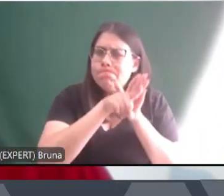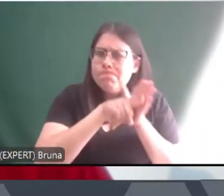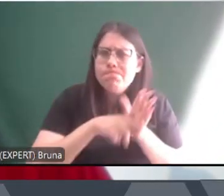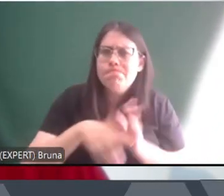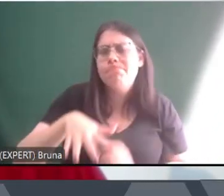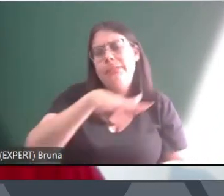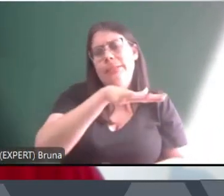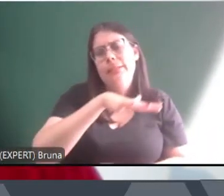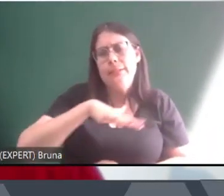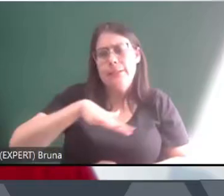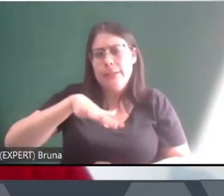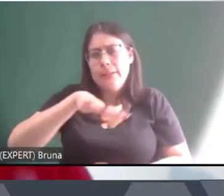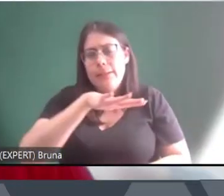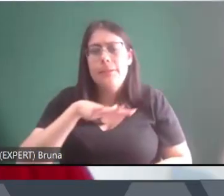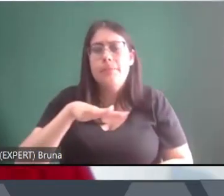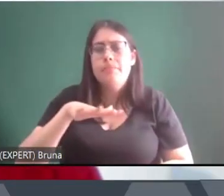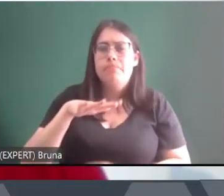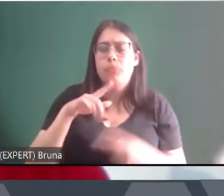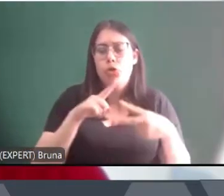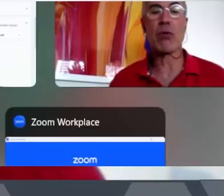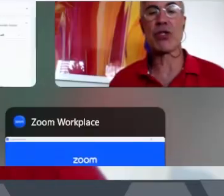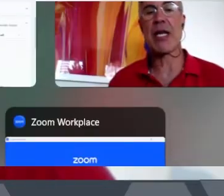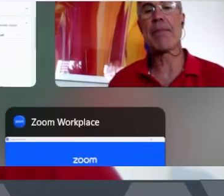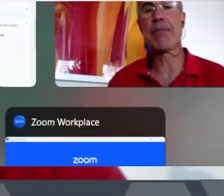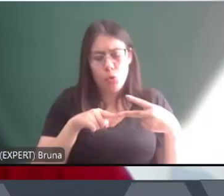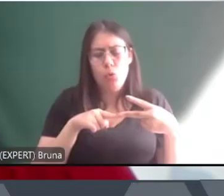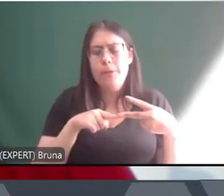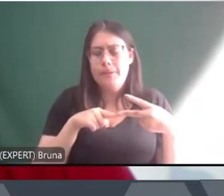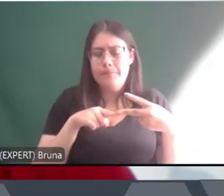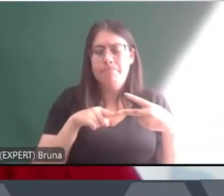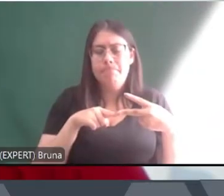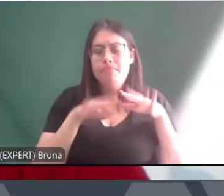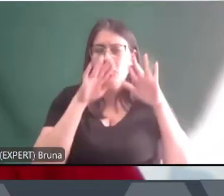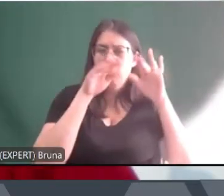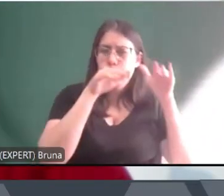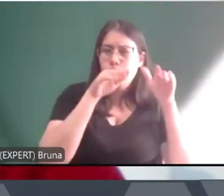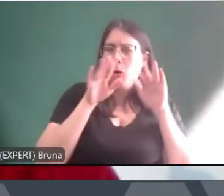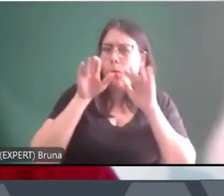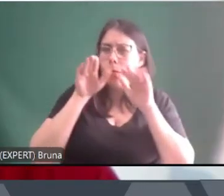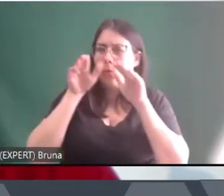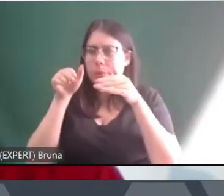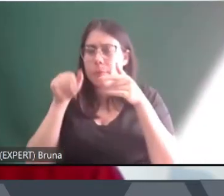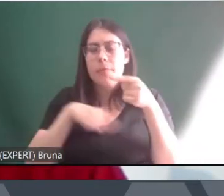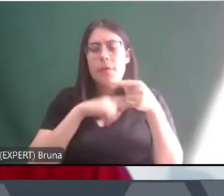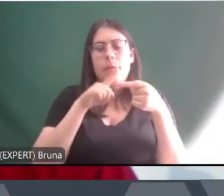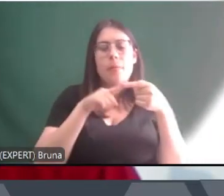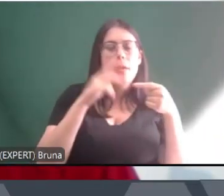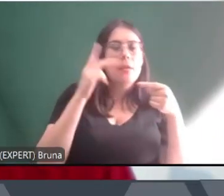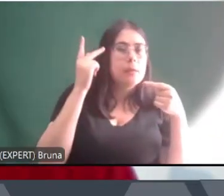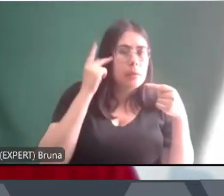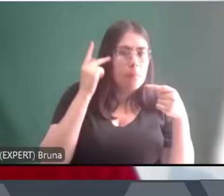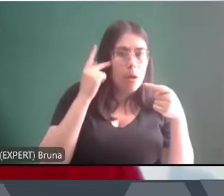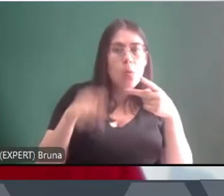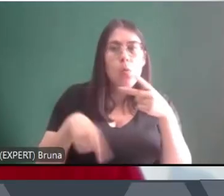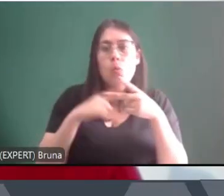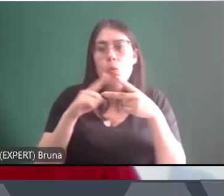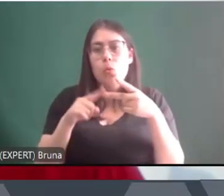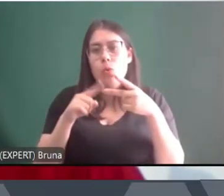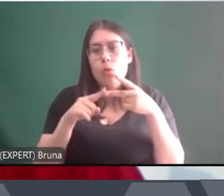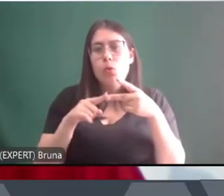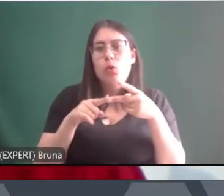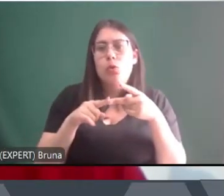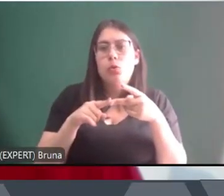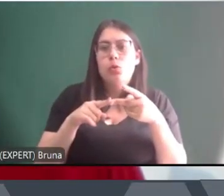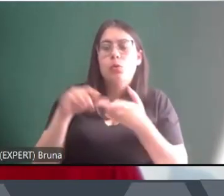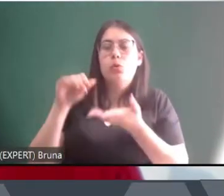partia de dois focos, partindo aqui de São Paulo e partindo dos grandes centros,